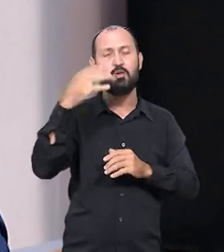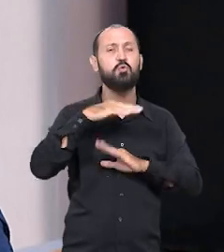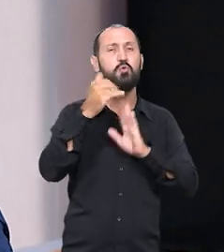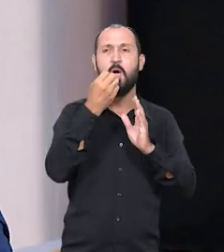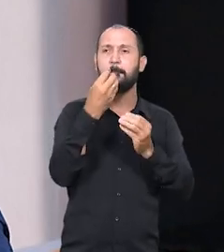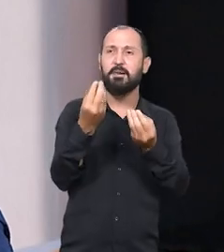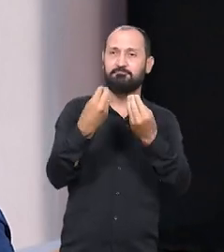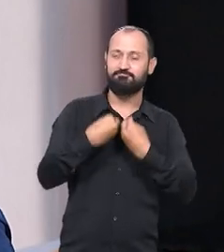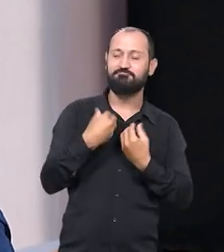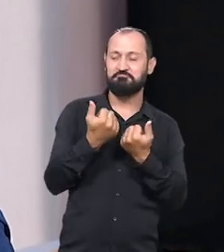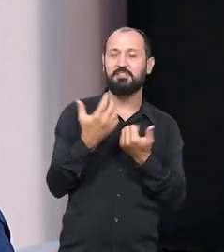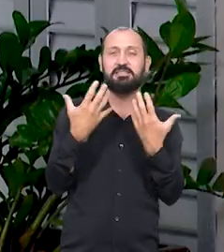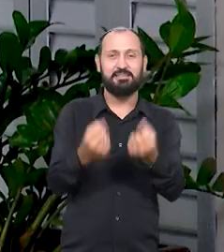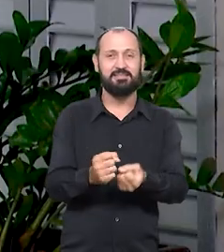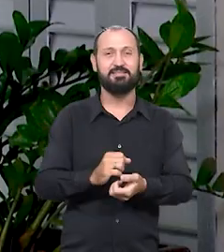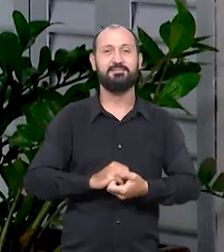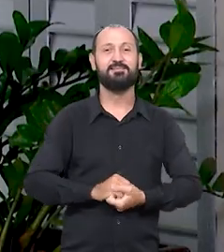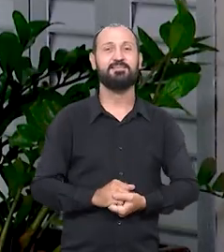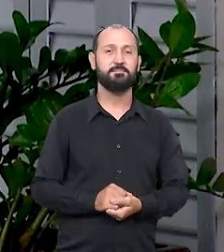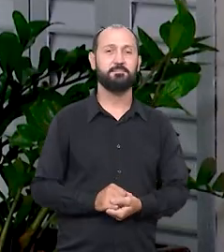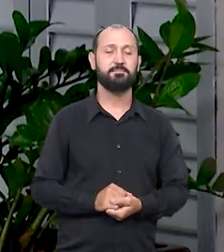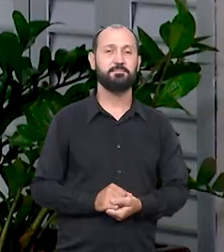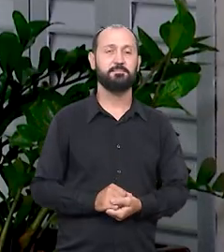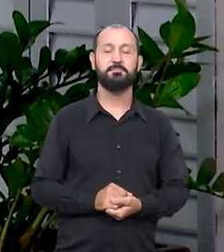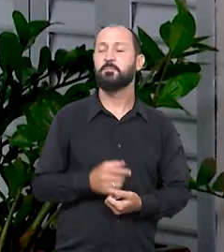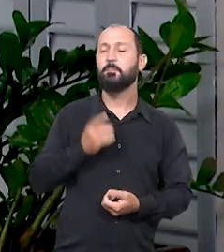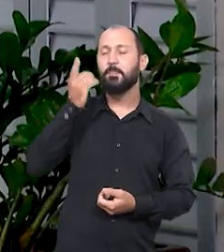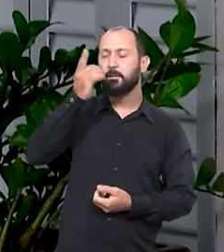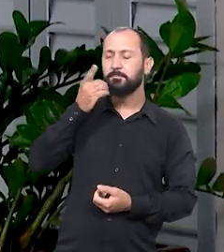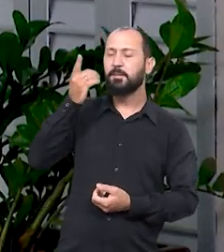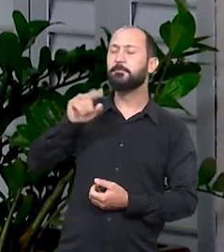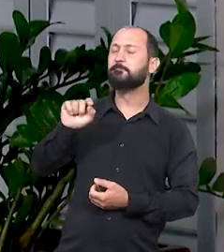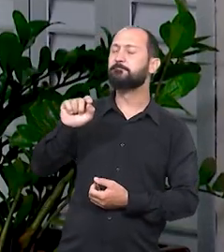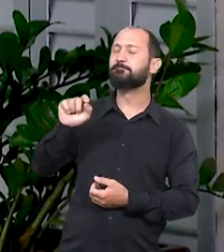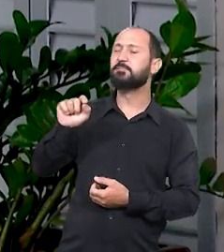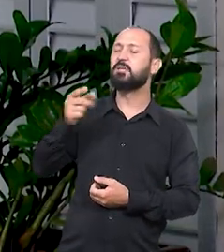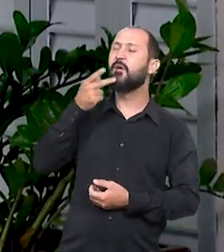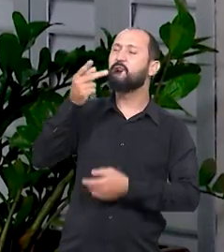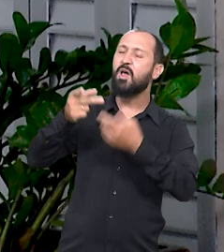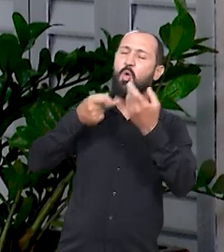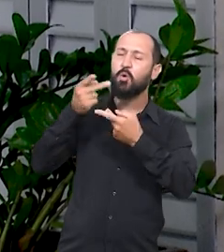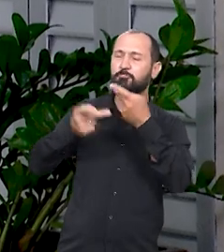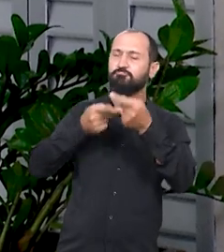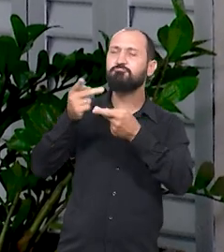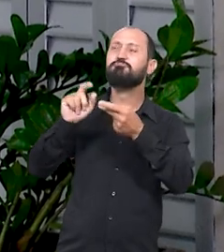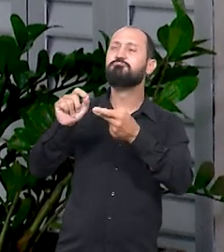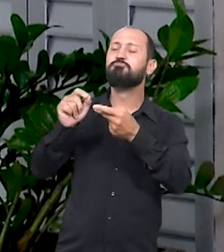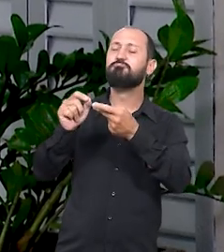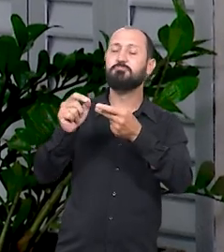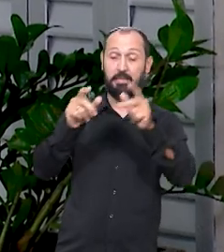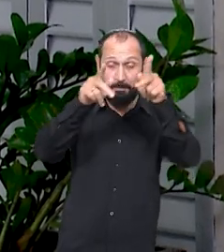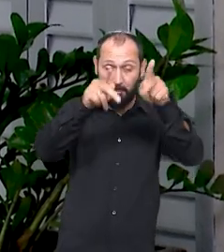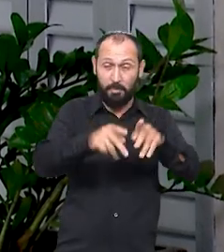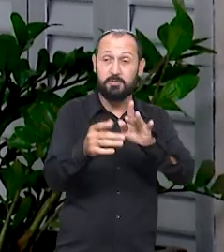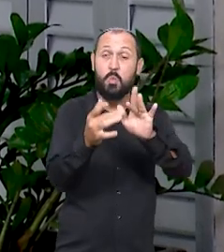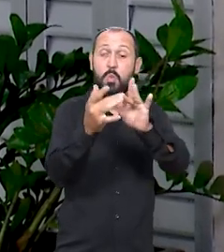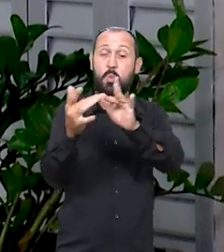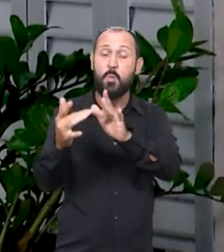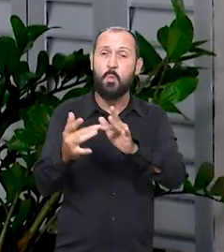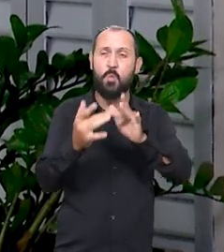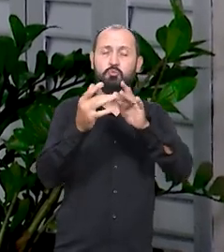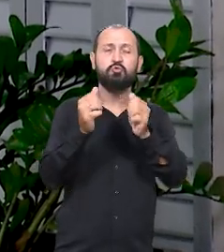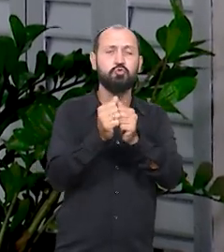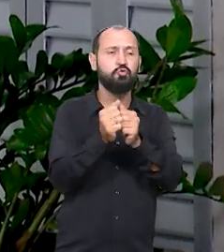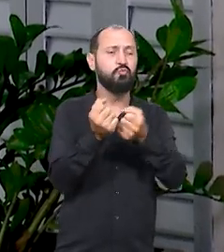ideias. Tudo é bem-vindo no nosso gabinete. Deputado, o senhor falou tanto aí de estar próximo à população, com o carro,